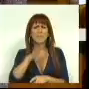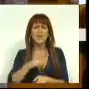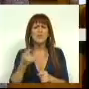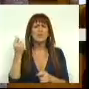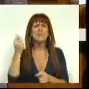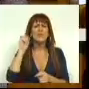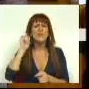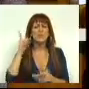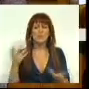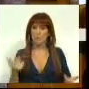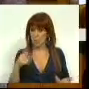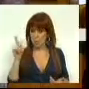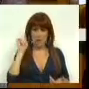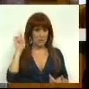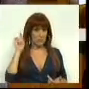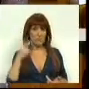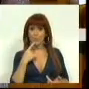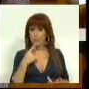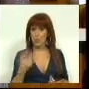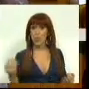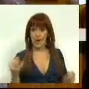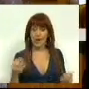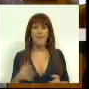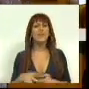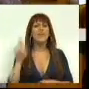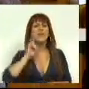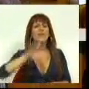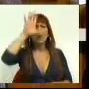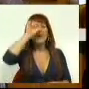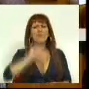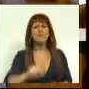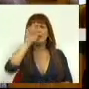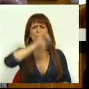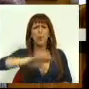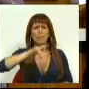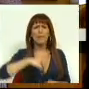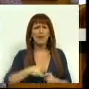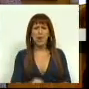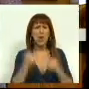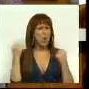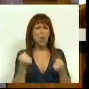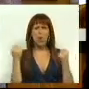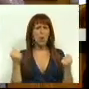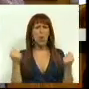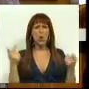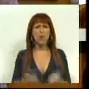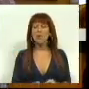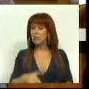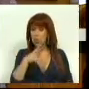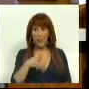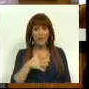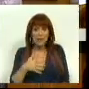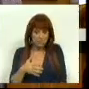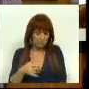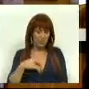o tarifário, eu julgo que é uma questão extraordinariamente importante. A Sra. Ministra do Ambiente não conseguiu não dizer